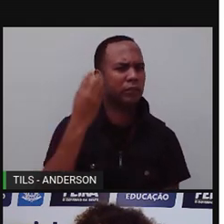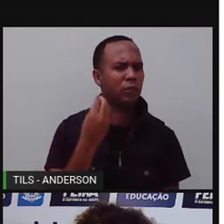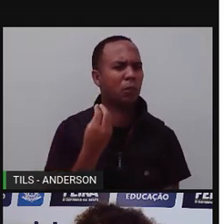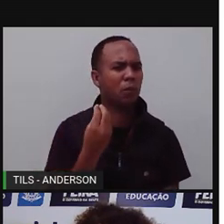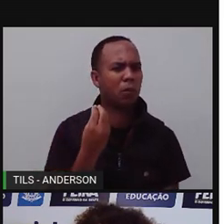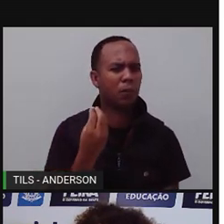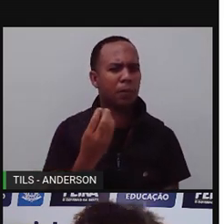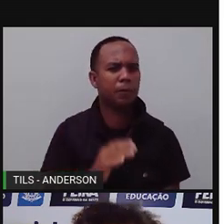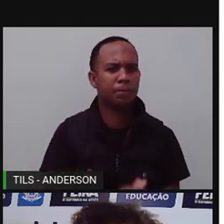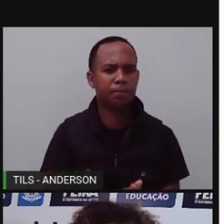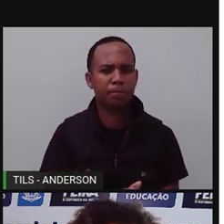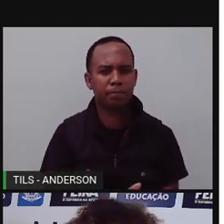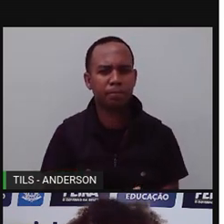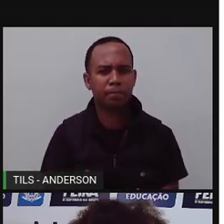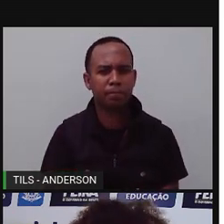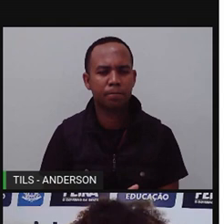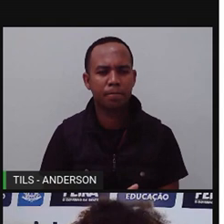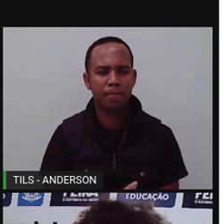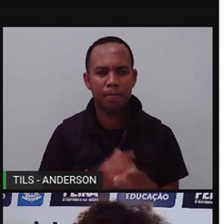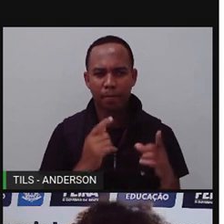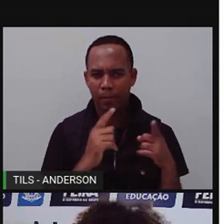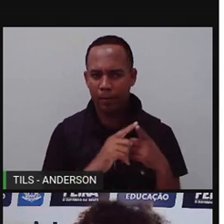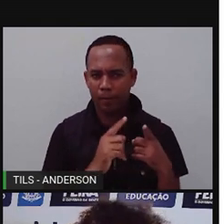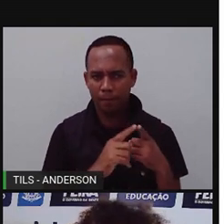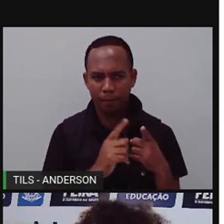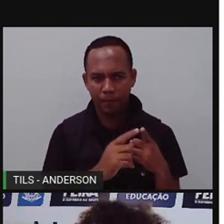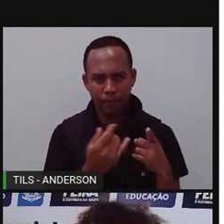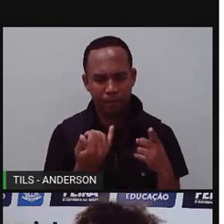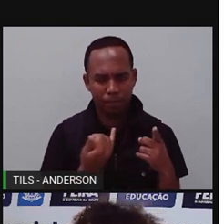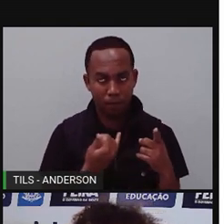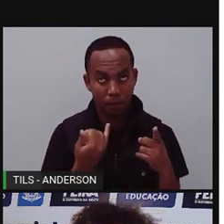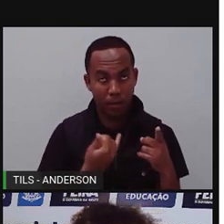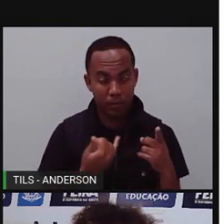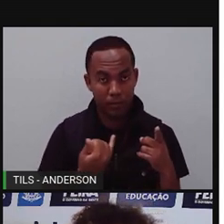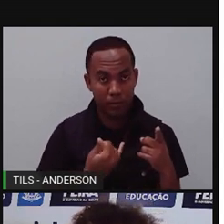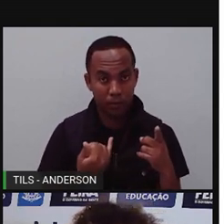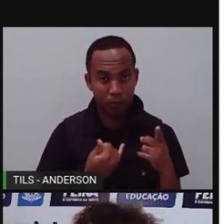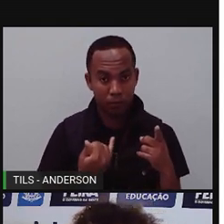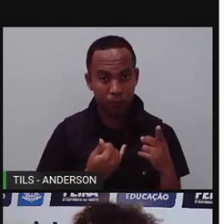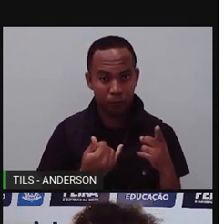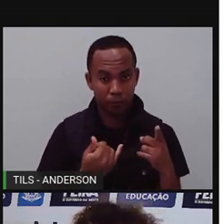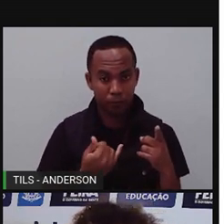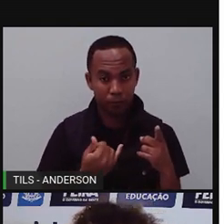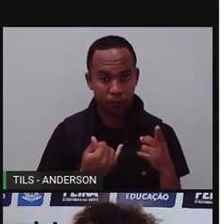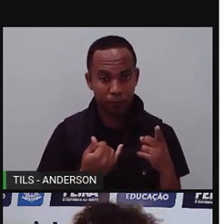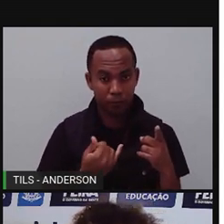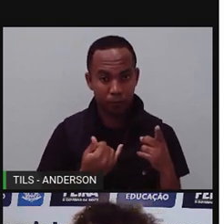E aí? Primeira informação, tá? Com relação a essa charme.